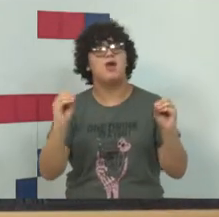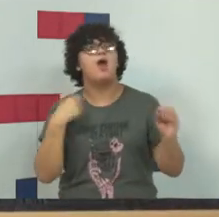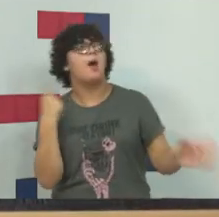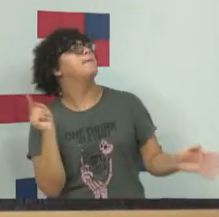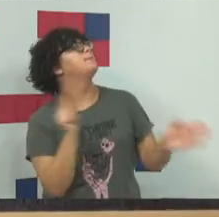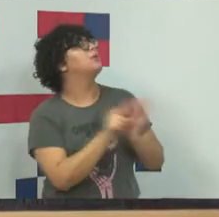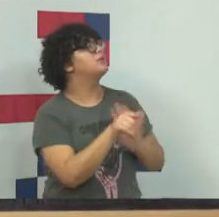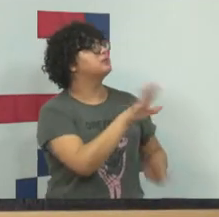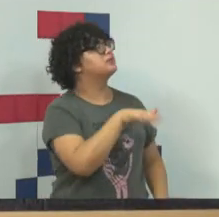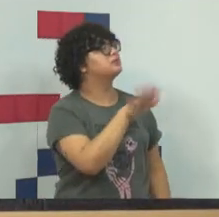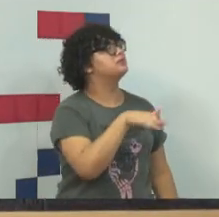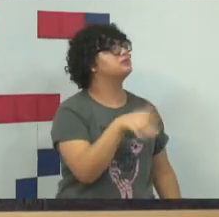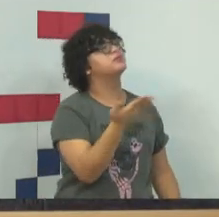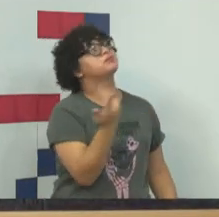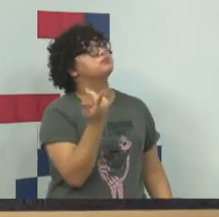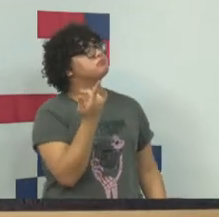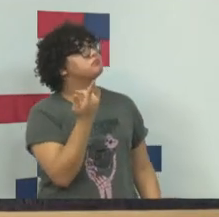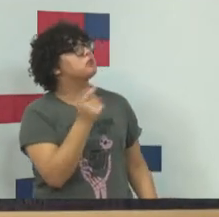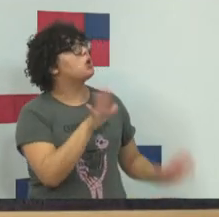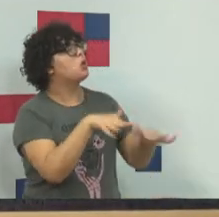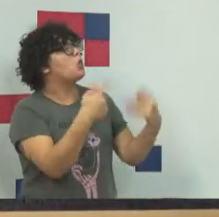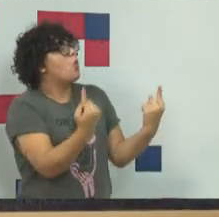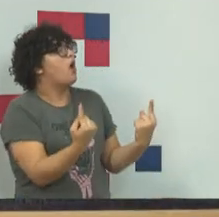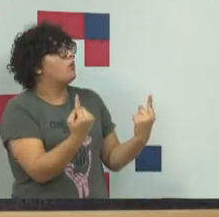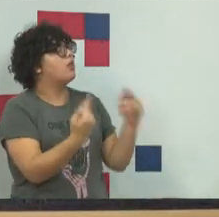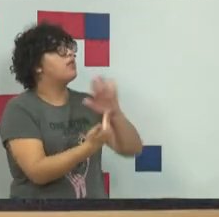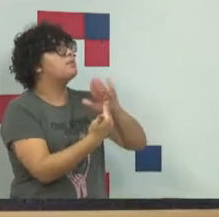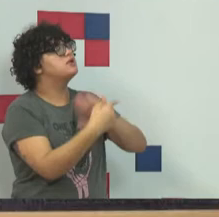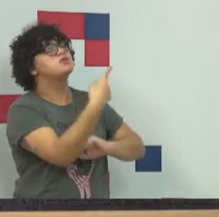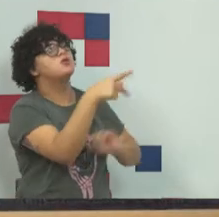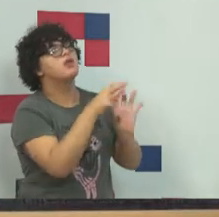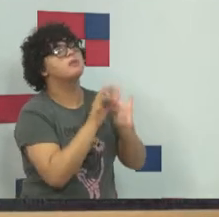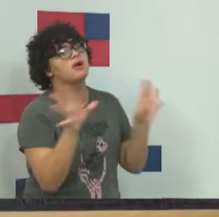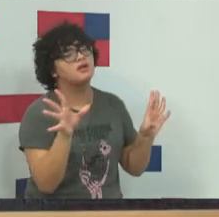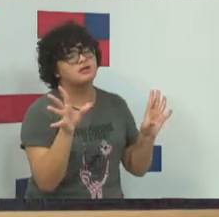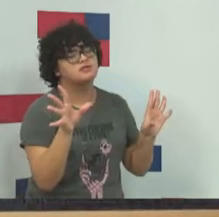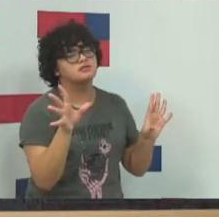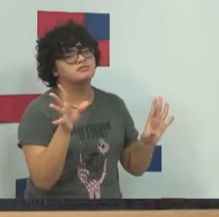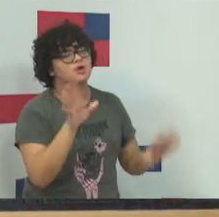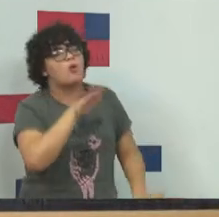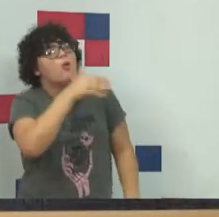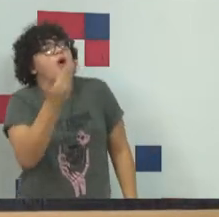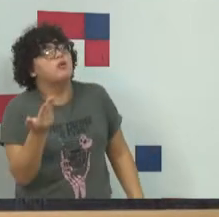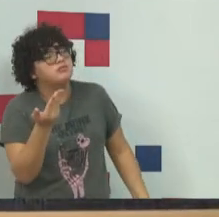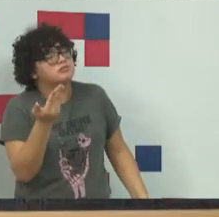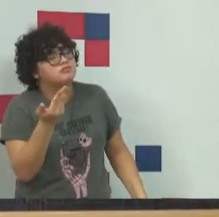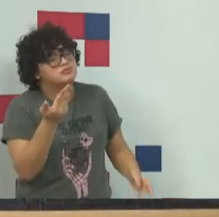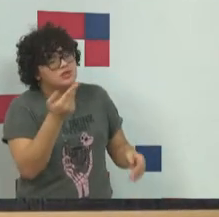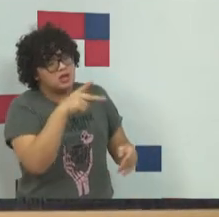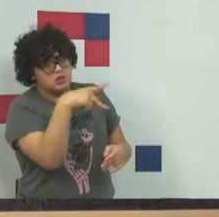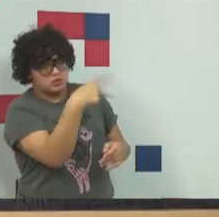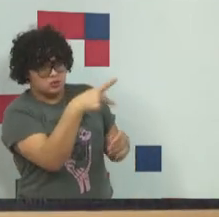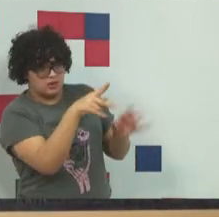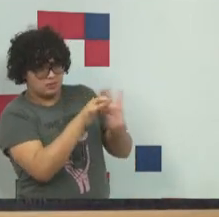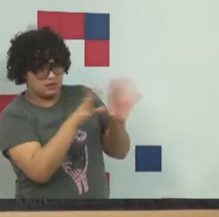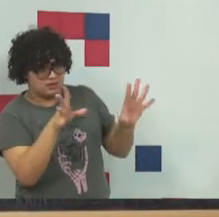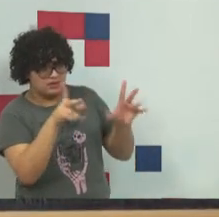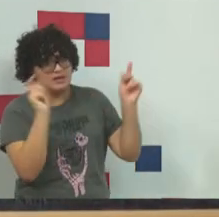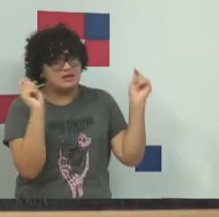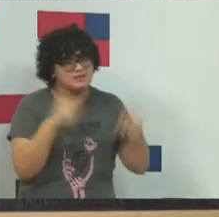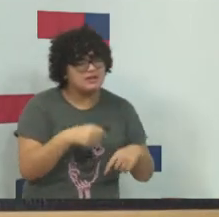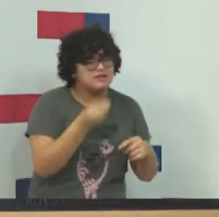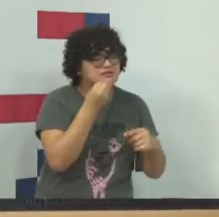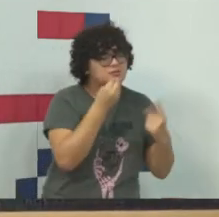eles o seguinte, qual o limite da liberdade de expressão? E, quando essa liberdade, ela pode